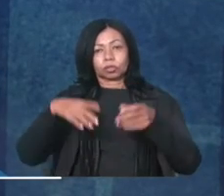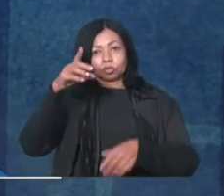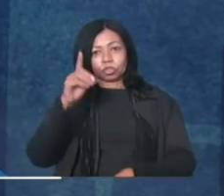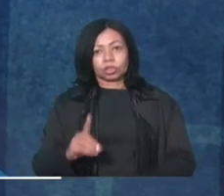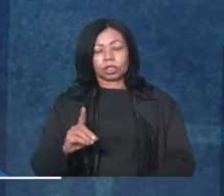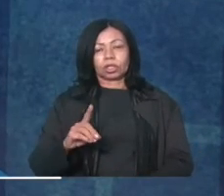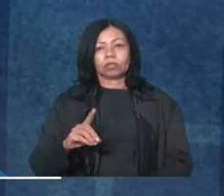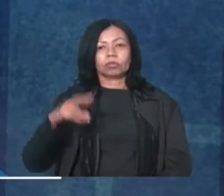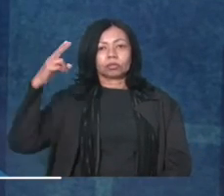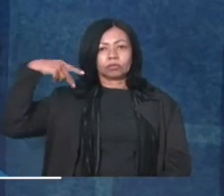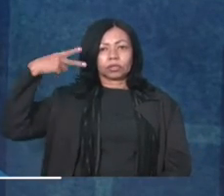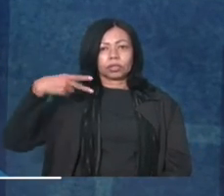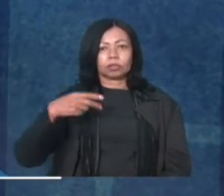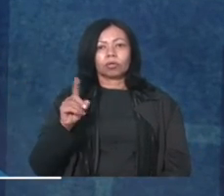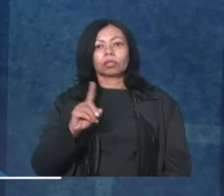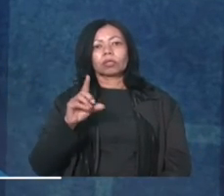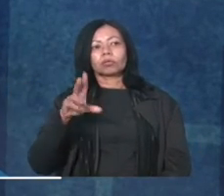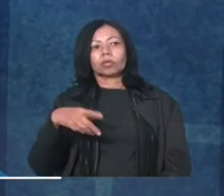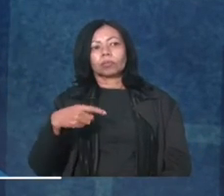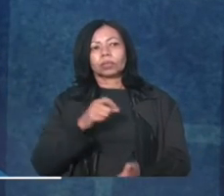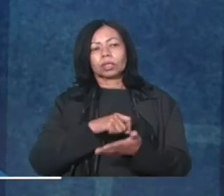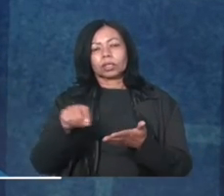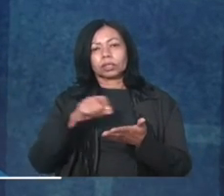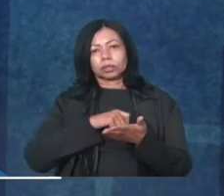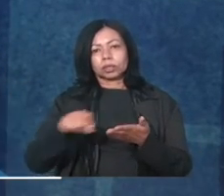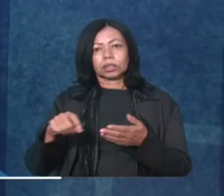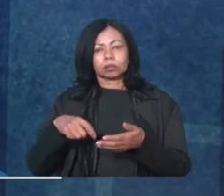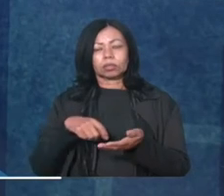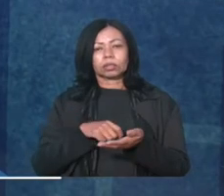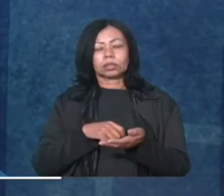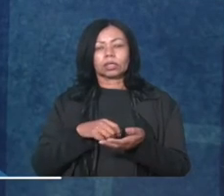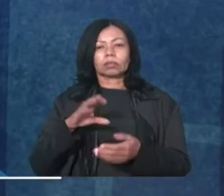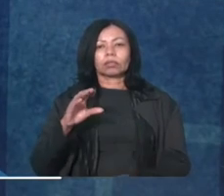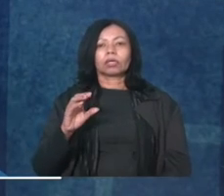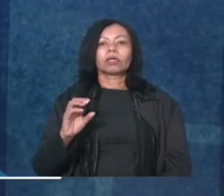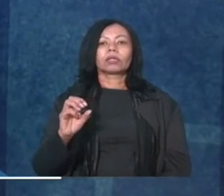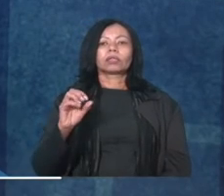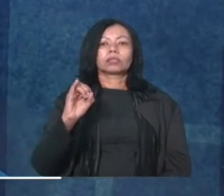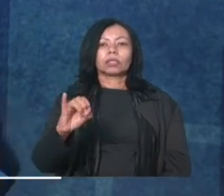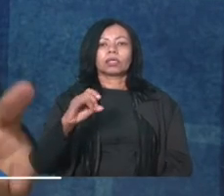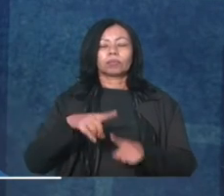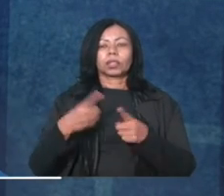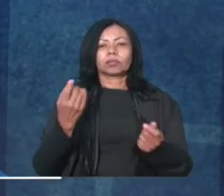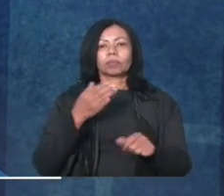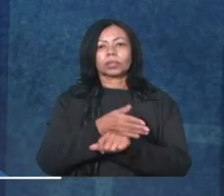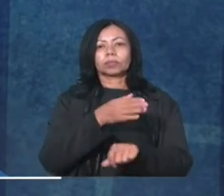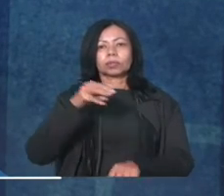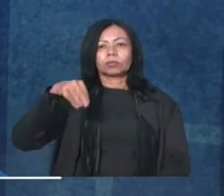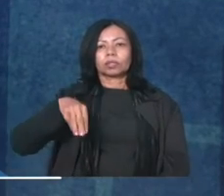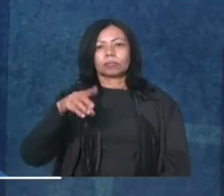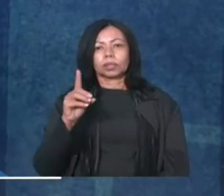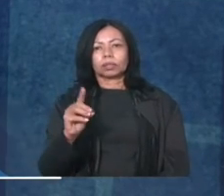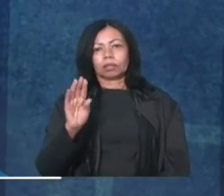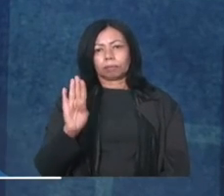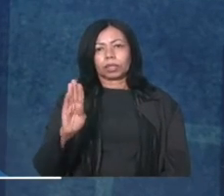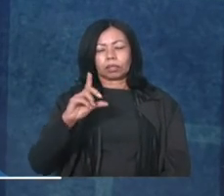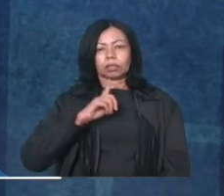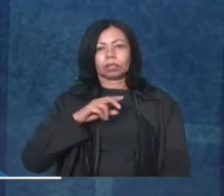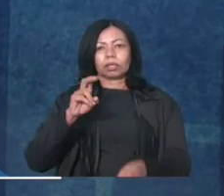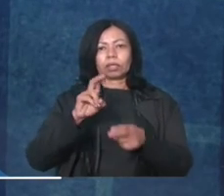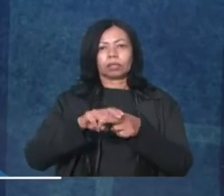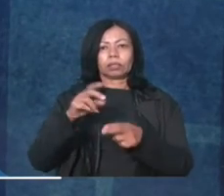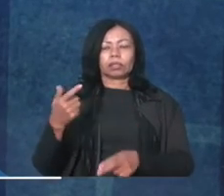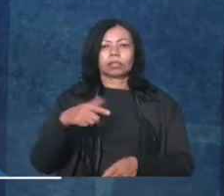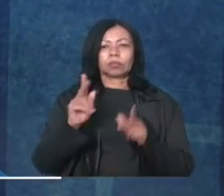não só por ter escrito, por ter assinado a CEIC, mas como membro do MDB, que tem cadeira aqui. Para